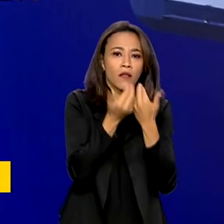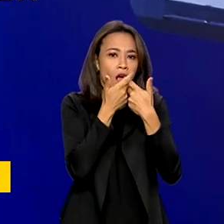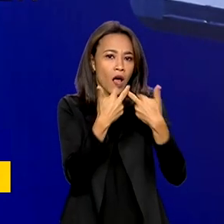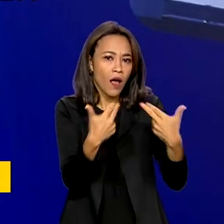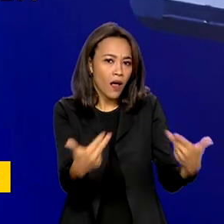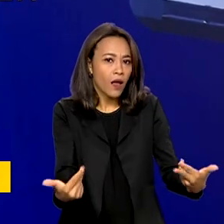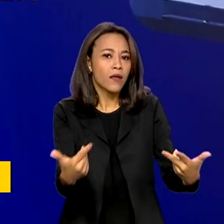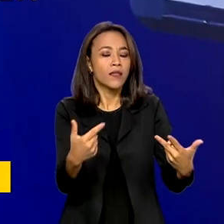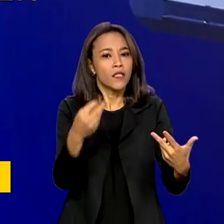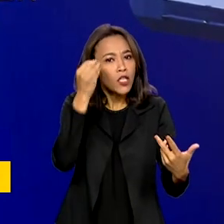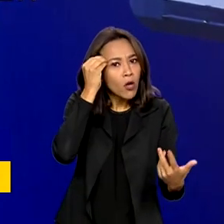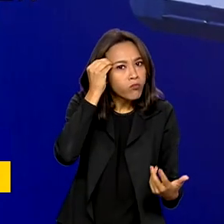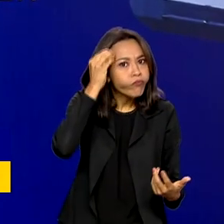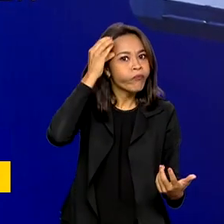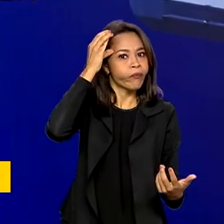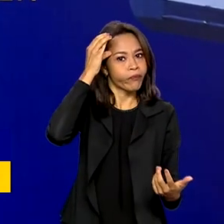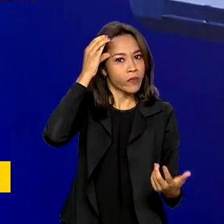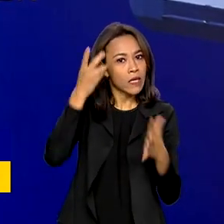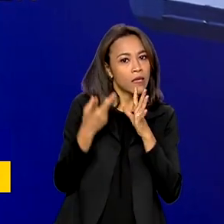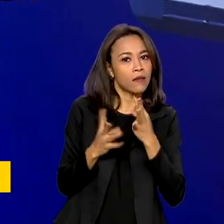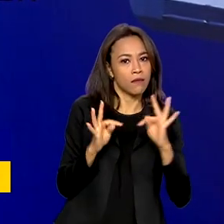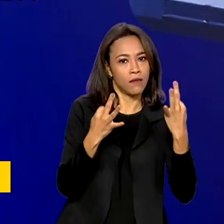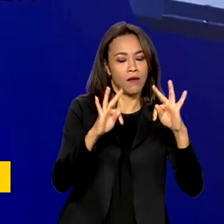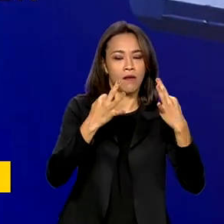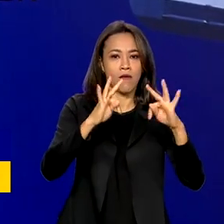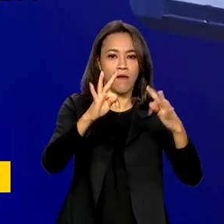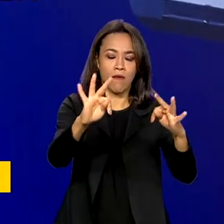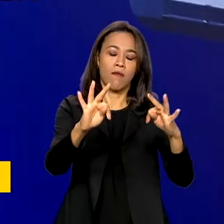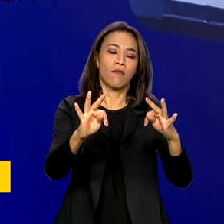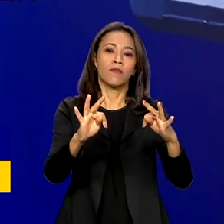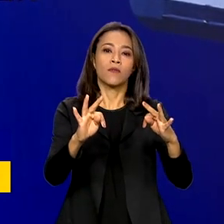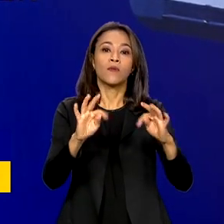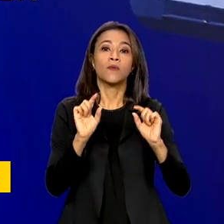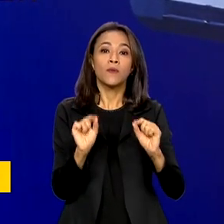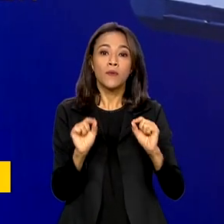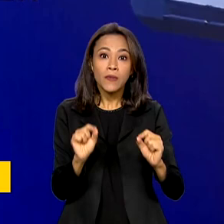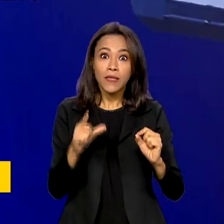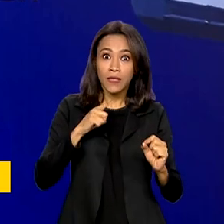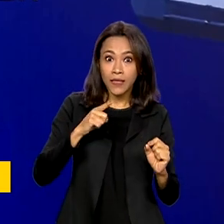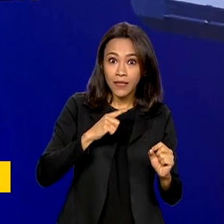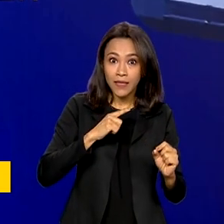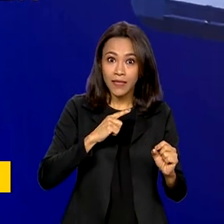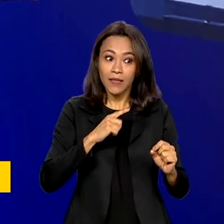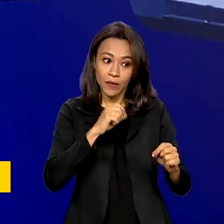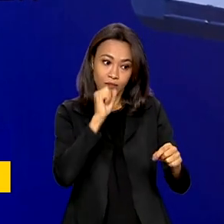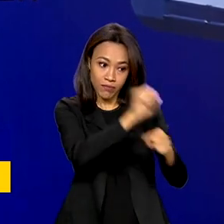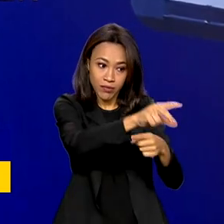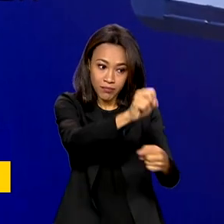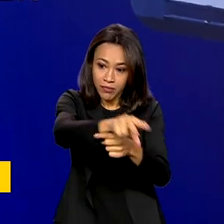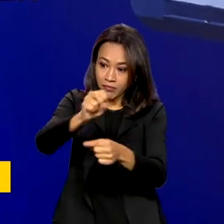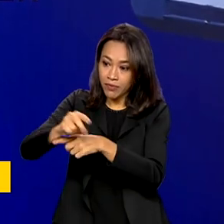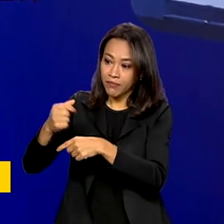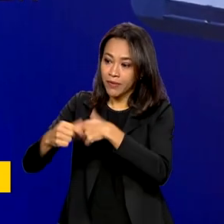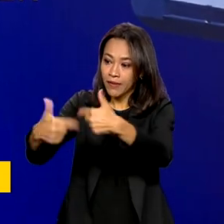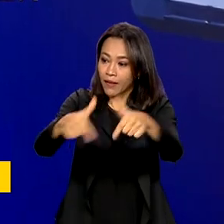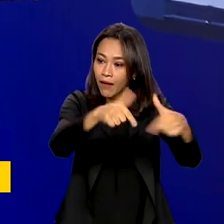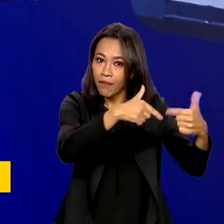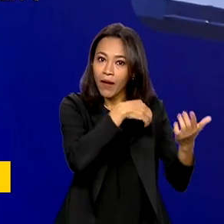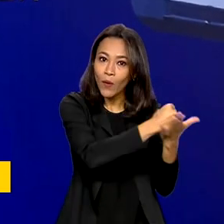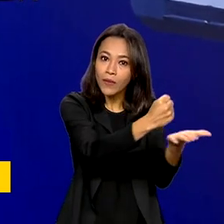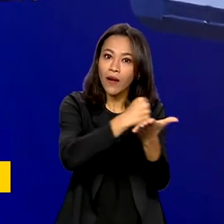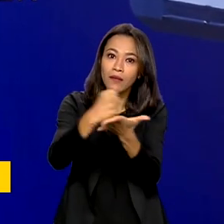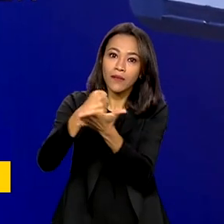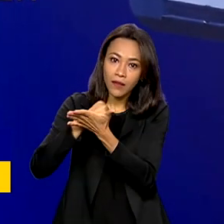criação de conhecimento tecnológico, criando divisas, rendas e emprego altamente